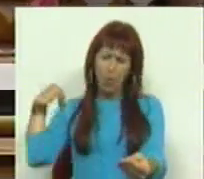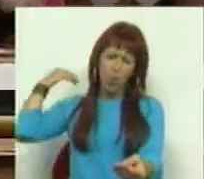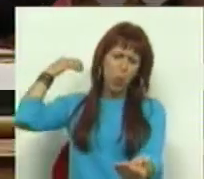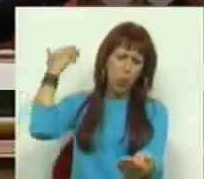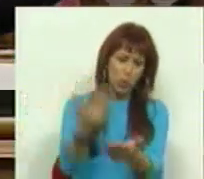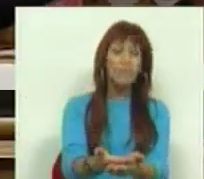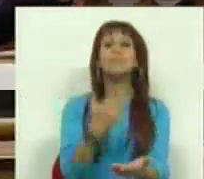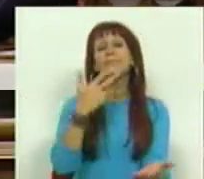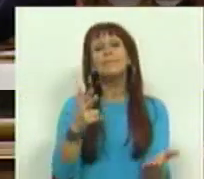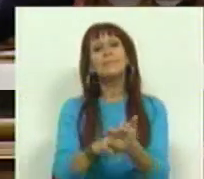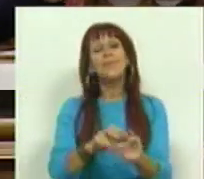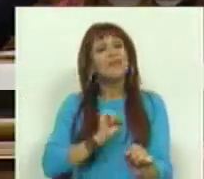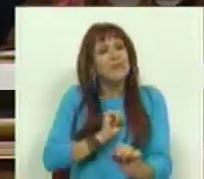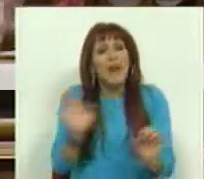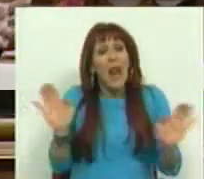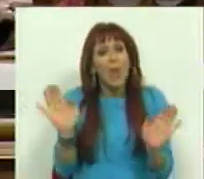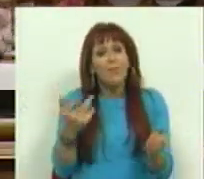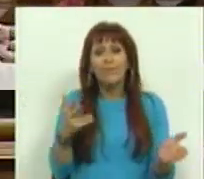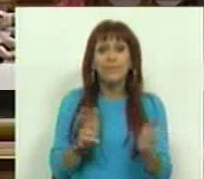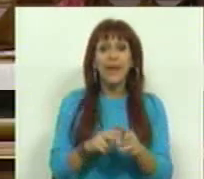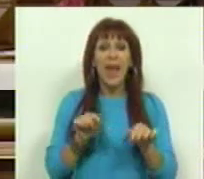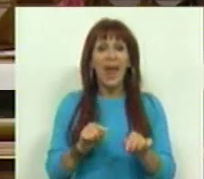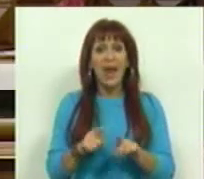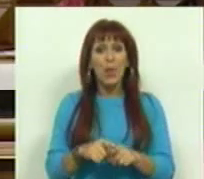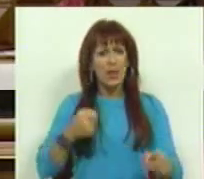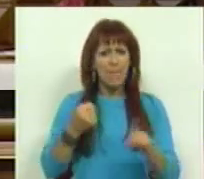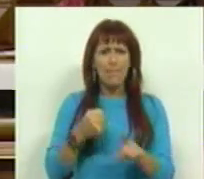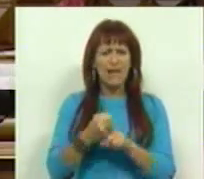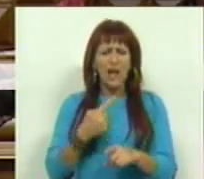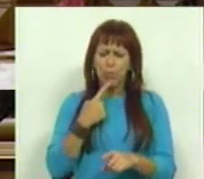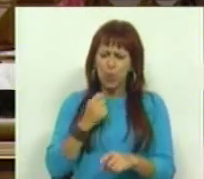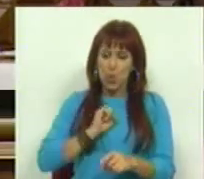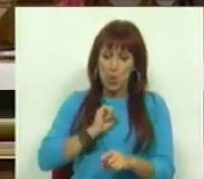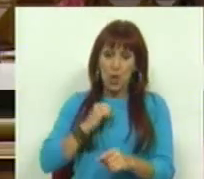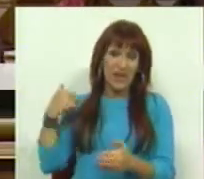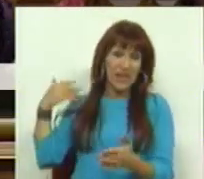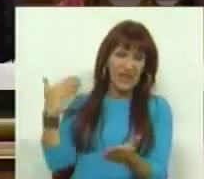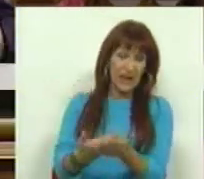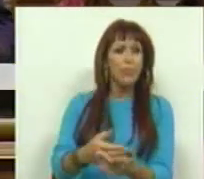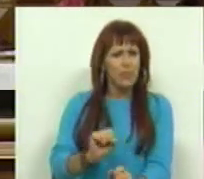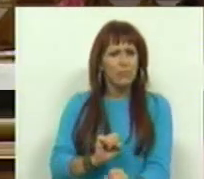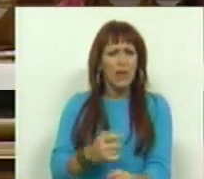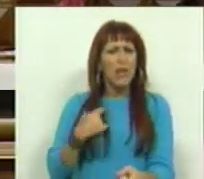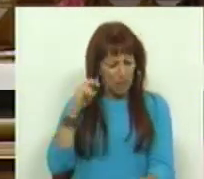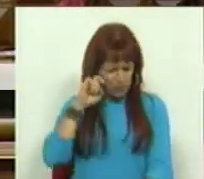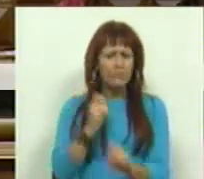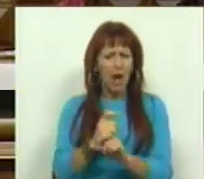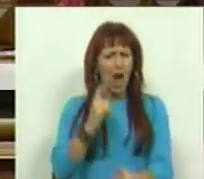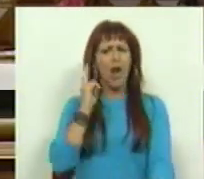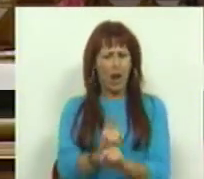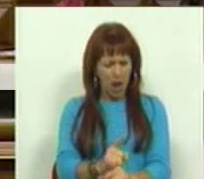tempo. É verdade, não são novas. É verdade, esta é uma batalha nossa de há muito tempo. E é verdade, persistimos.